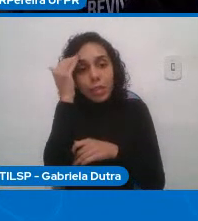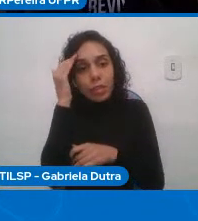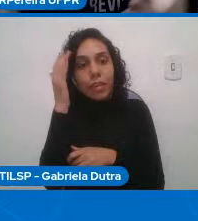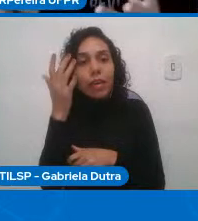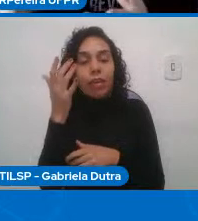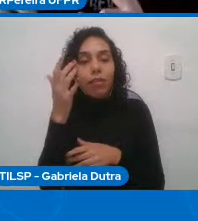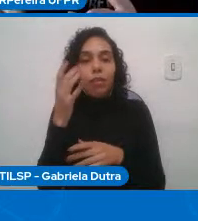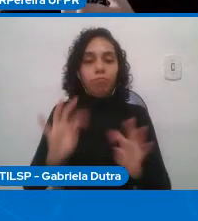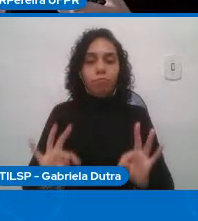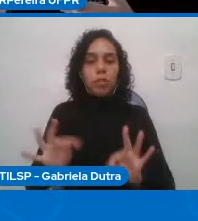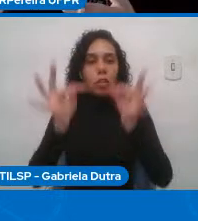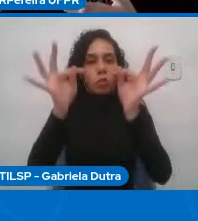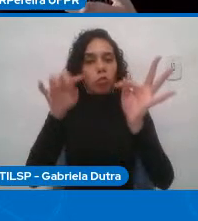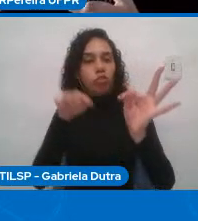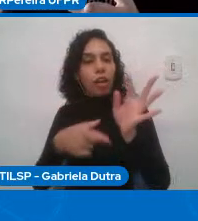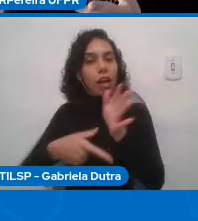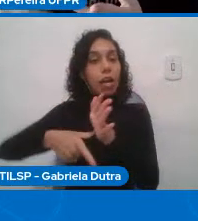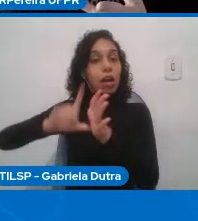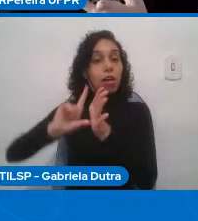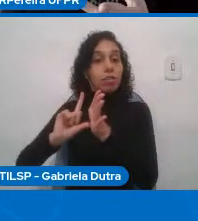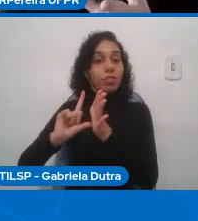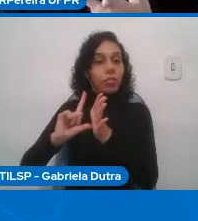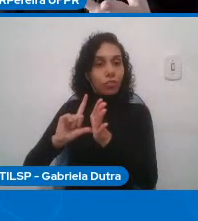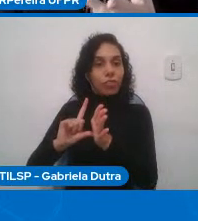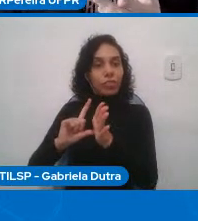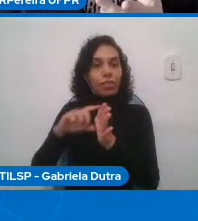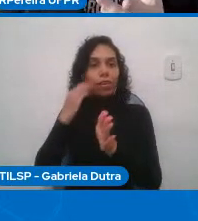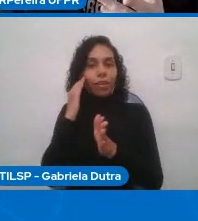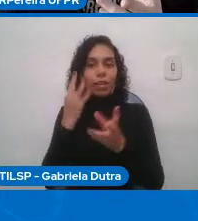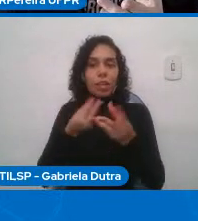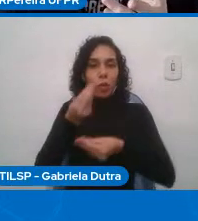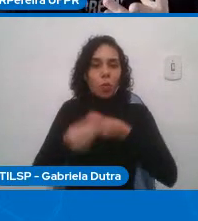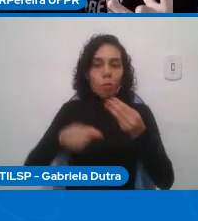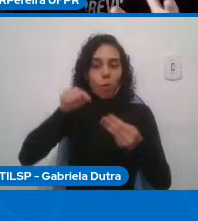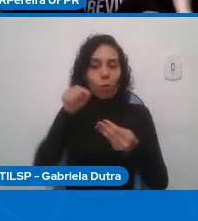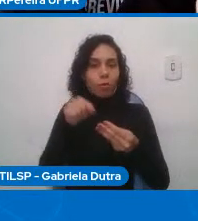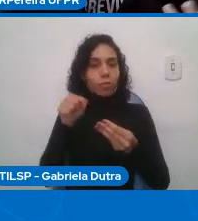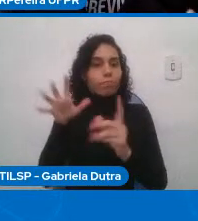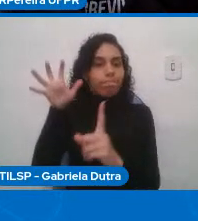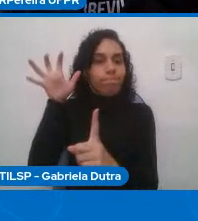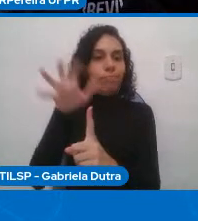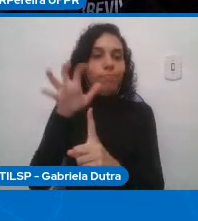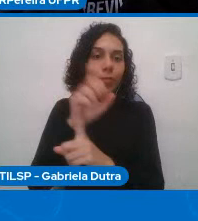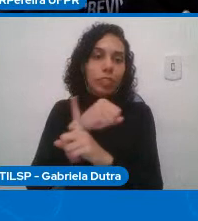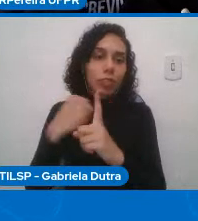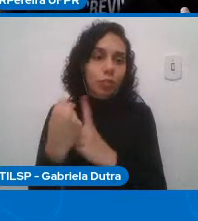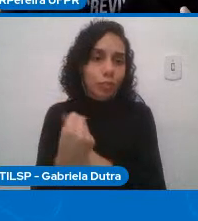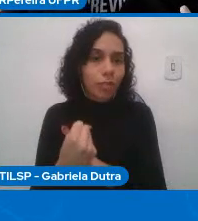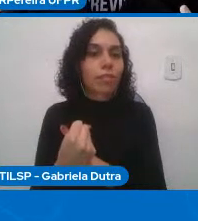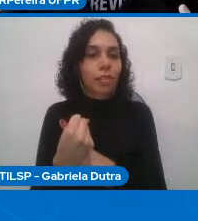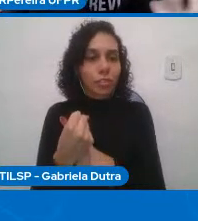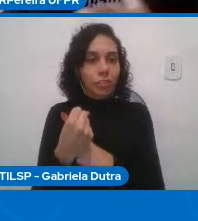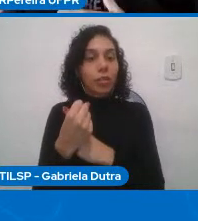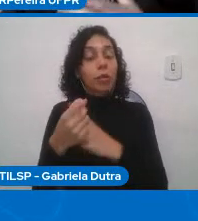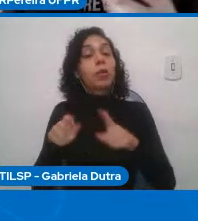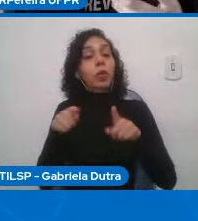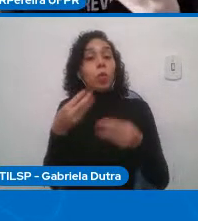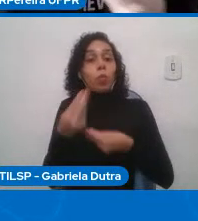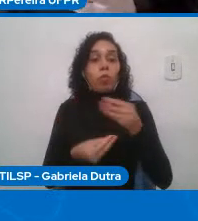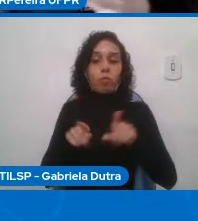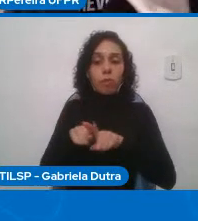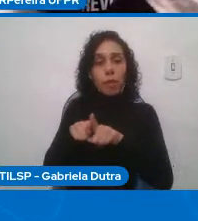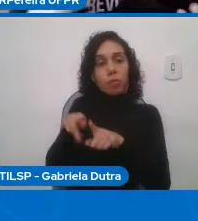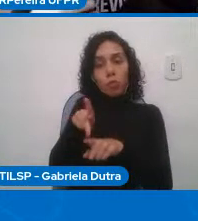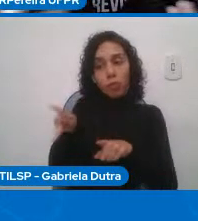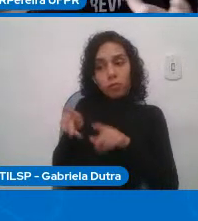criamos de modo que o que nós criamos seja informado seja consciente e se eu estou